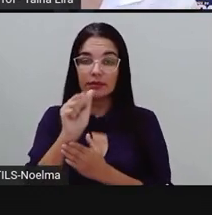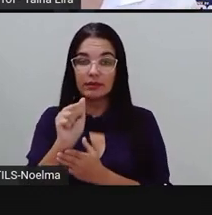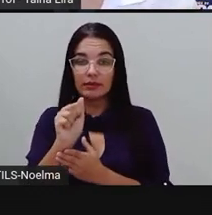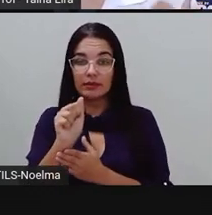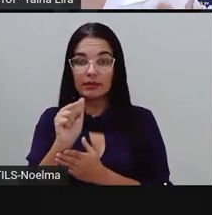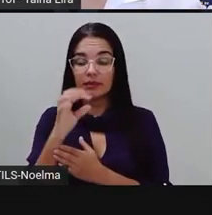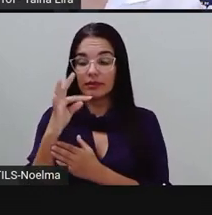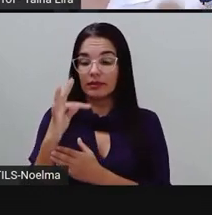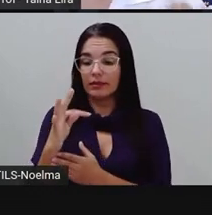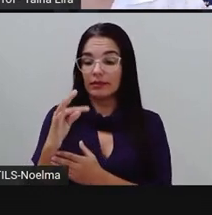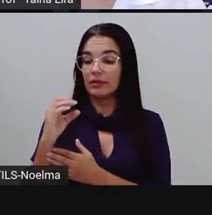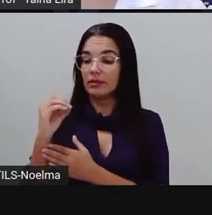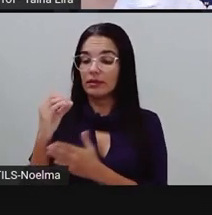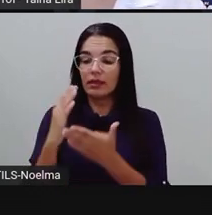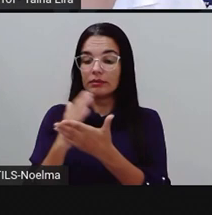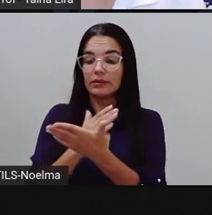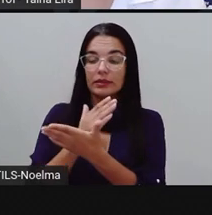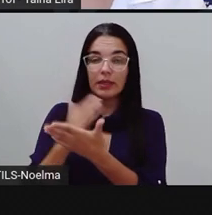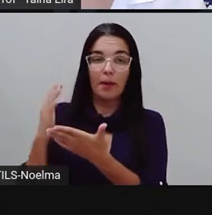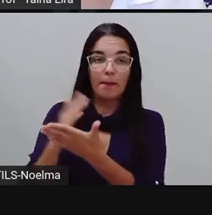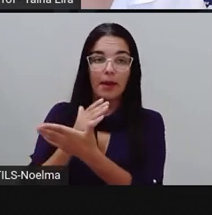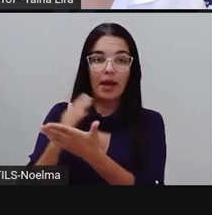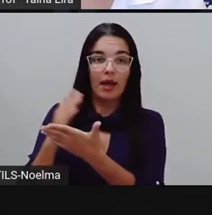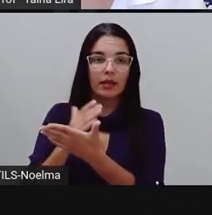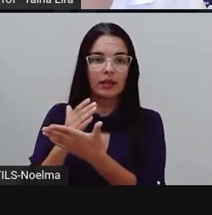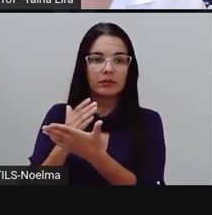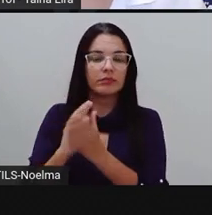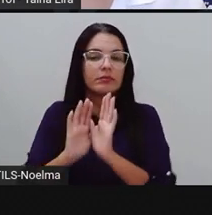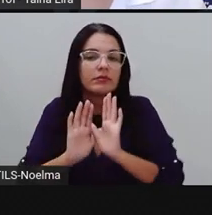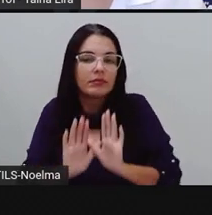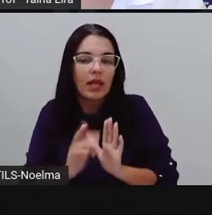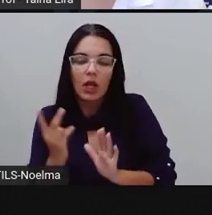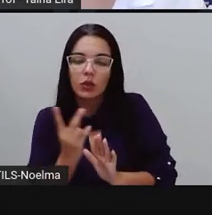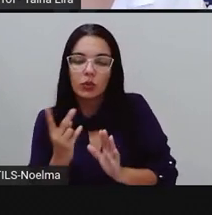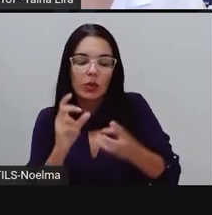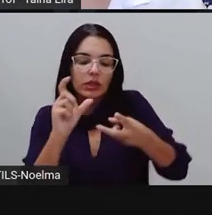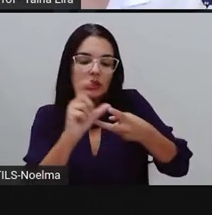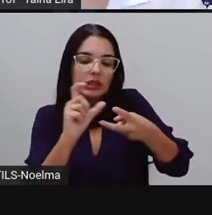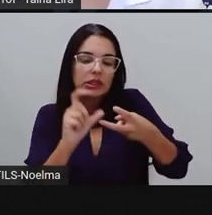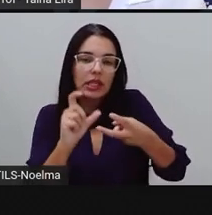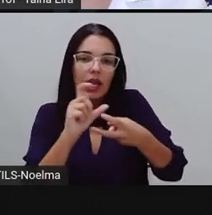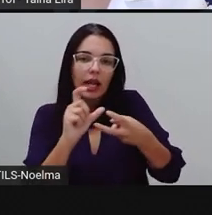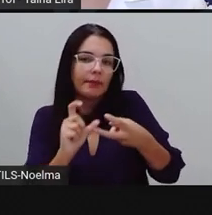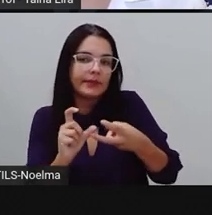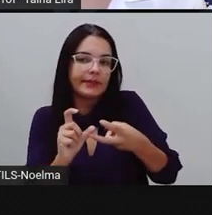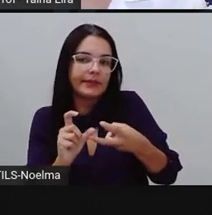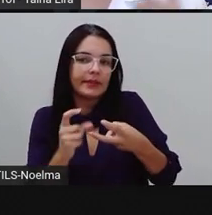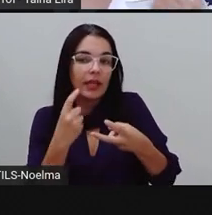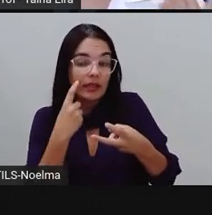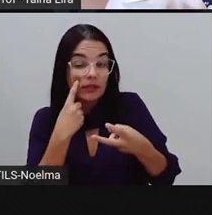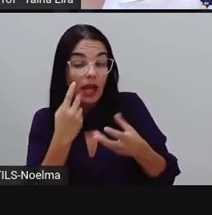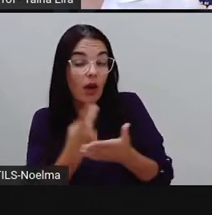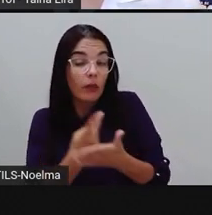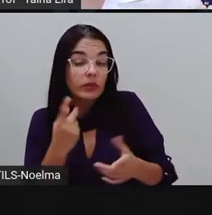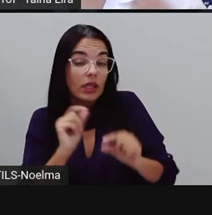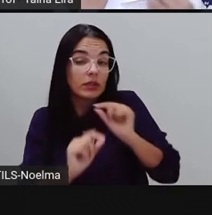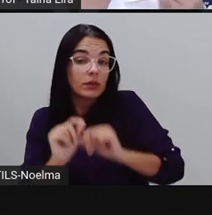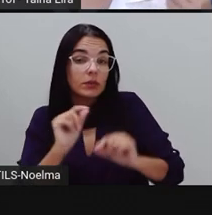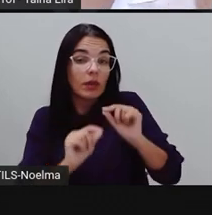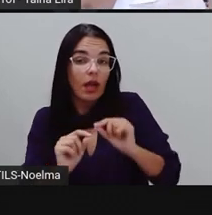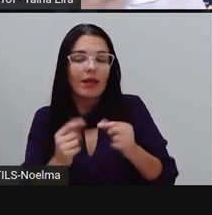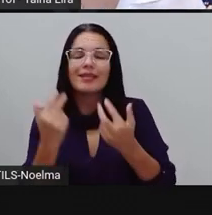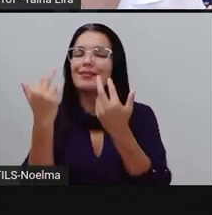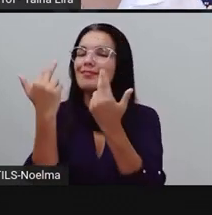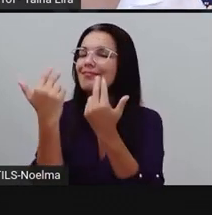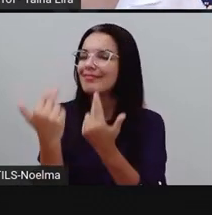rato? Então, olha lá, separei as duas sílabas, rato. Então, o vai acontecer aí? É a